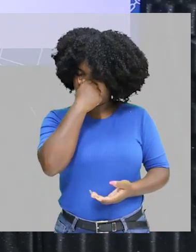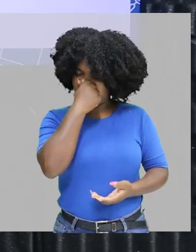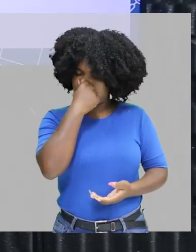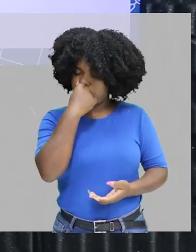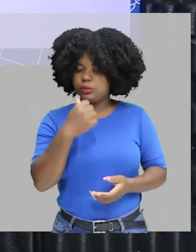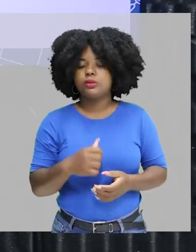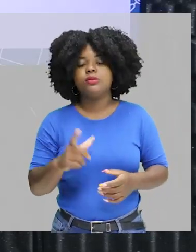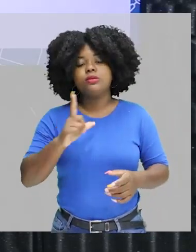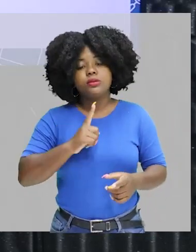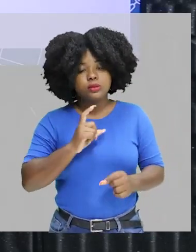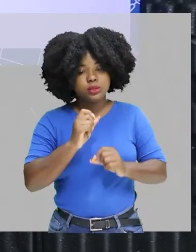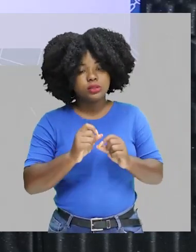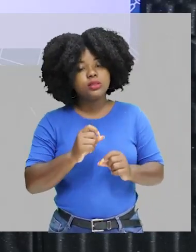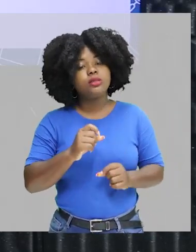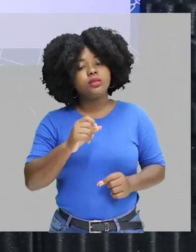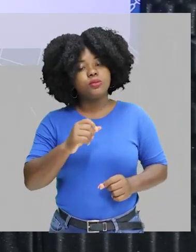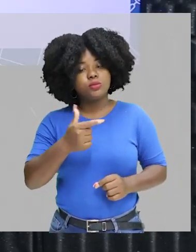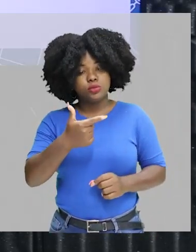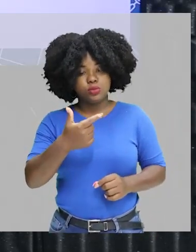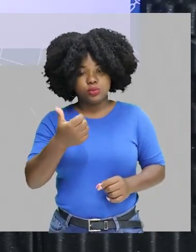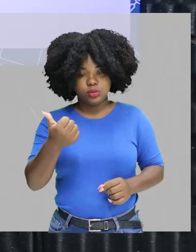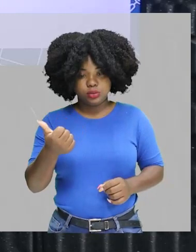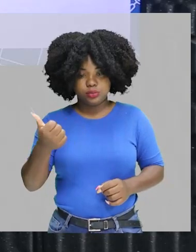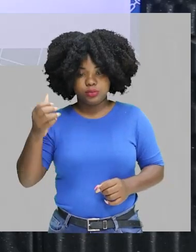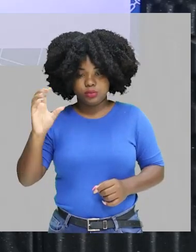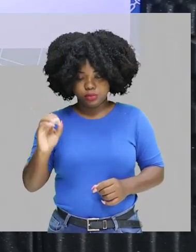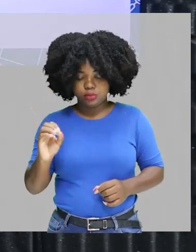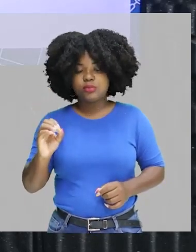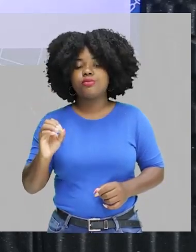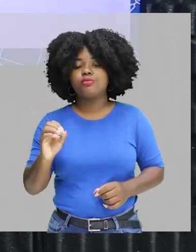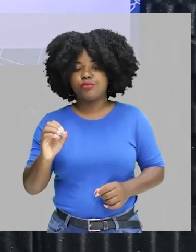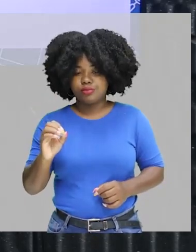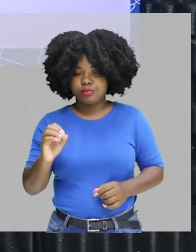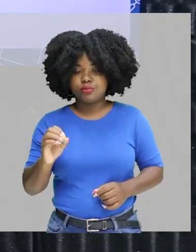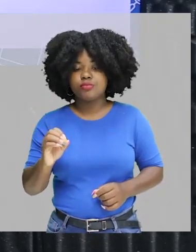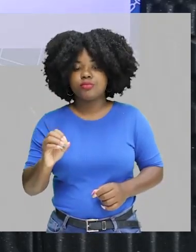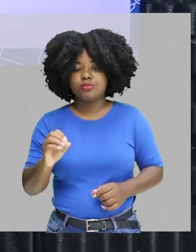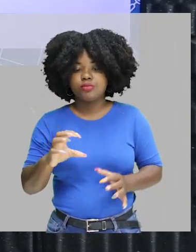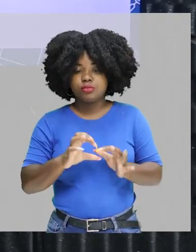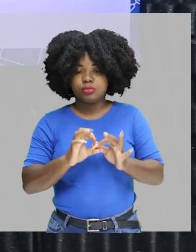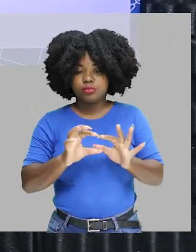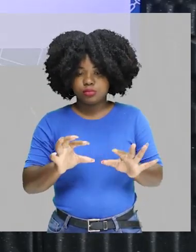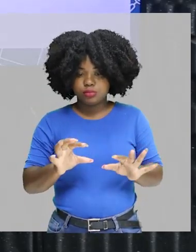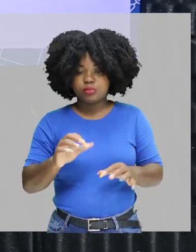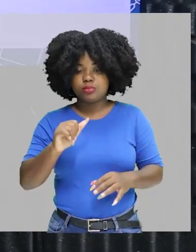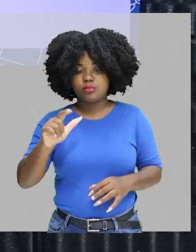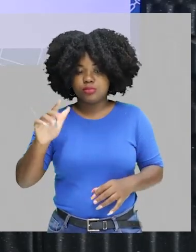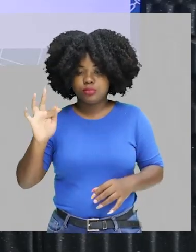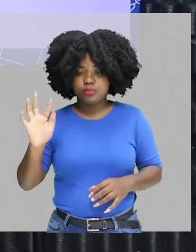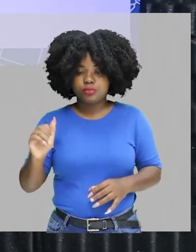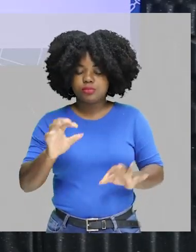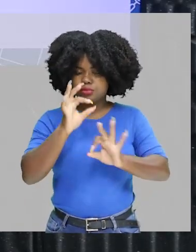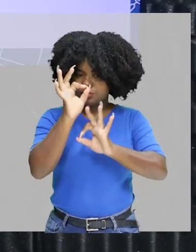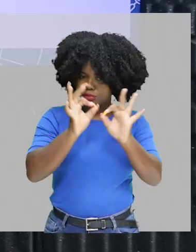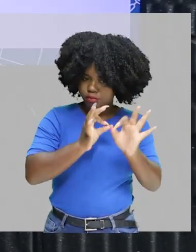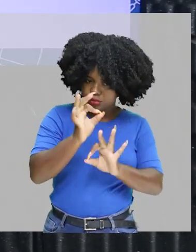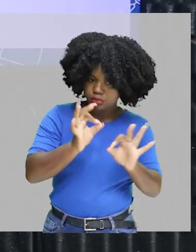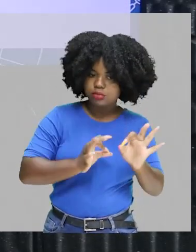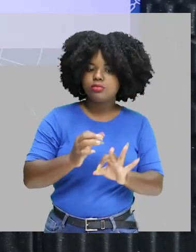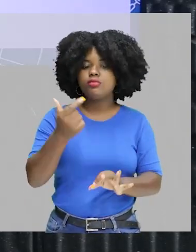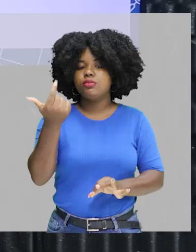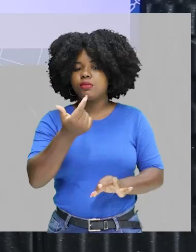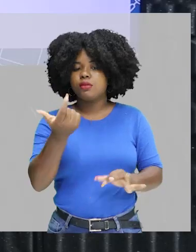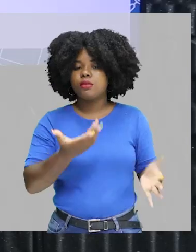o polônio 210 emitindo partículas alfa, certo? Vamos à